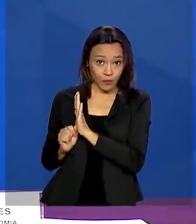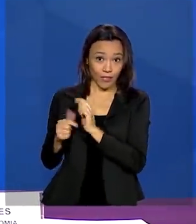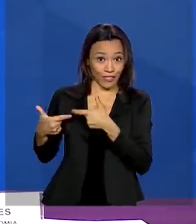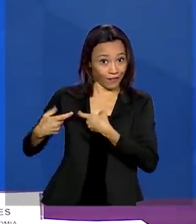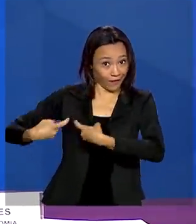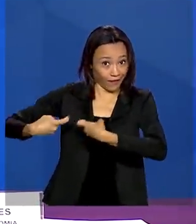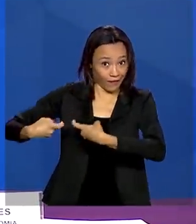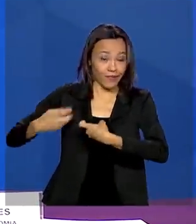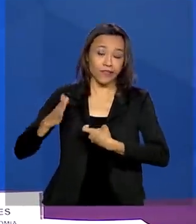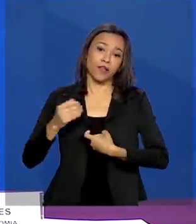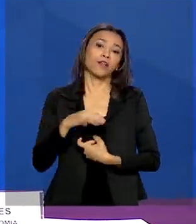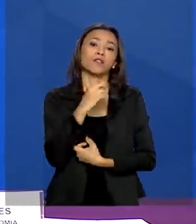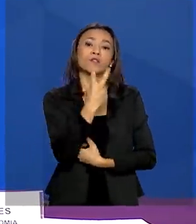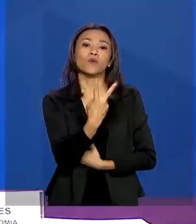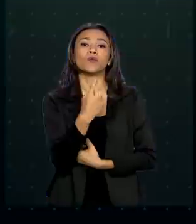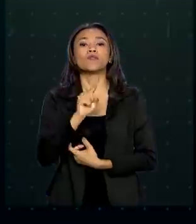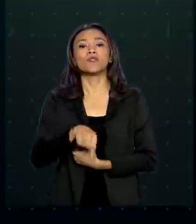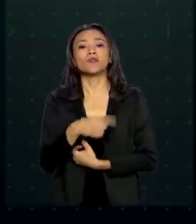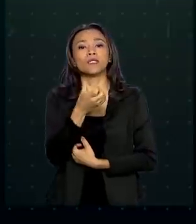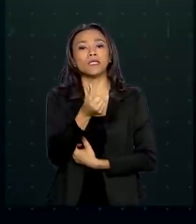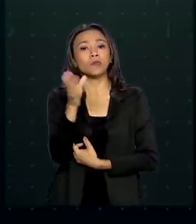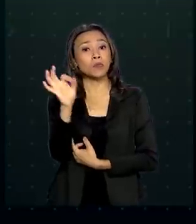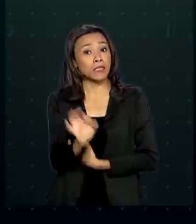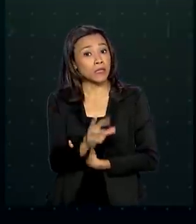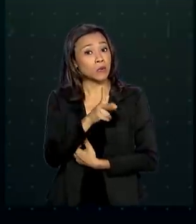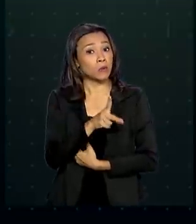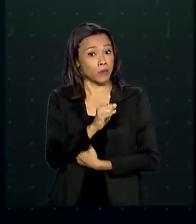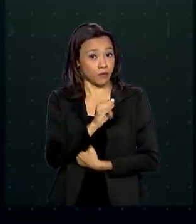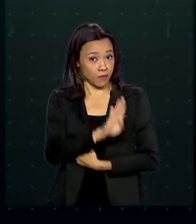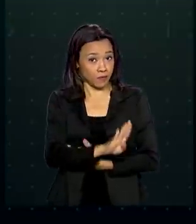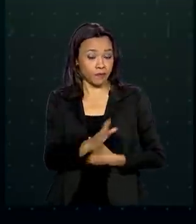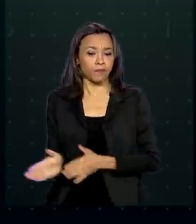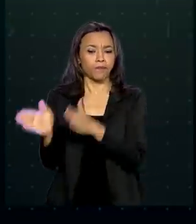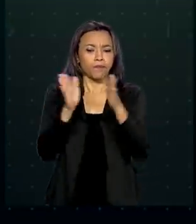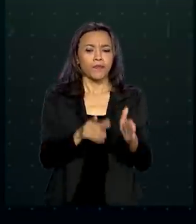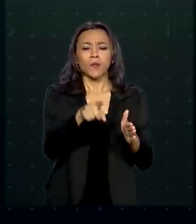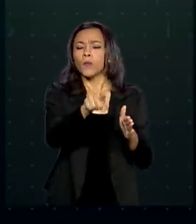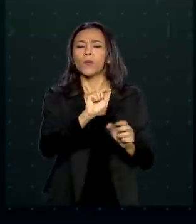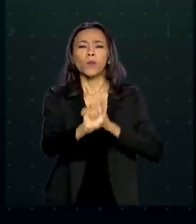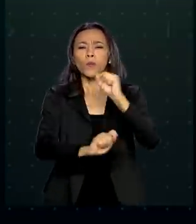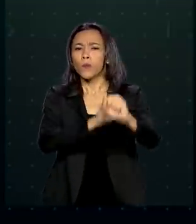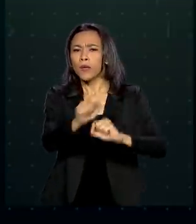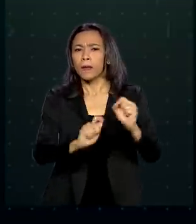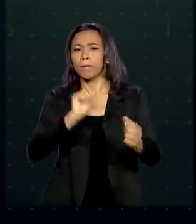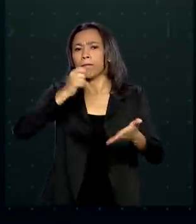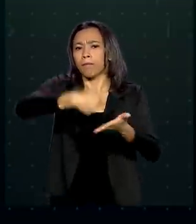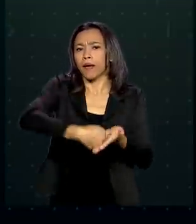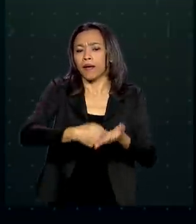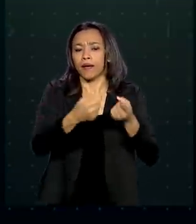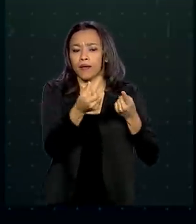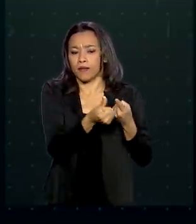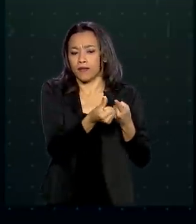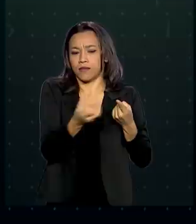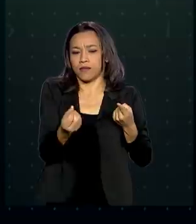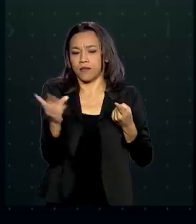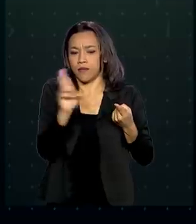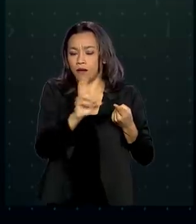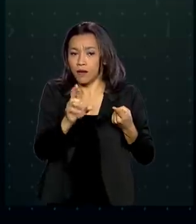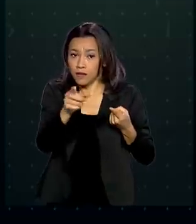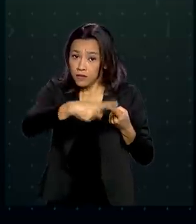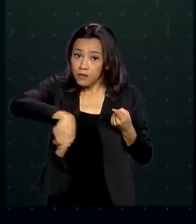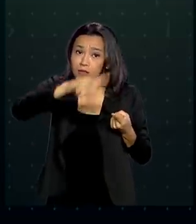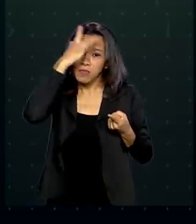,6% do PIB. Estão nesta conta recursos para pagar o auxílio de 600 reais para os